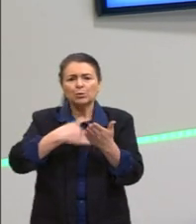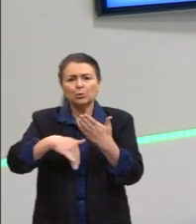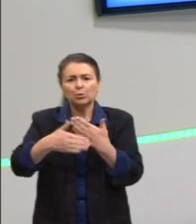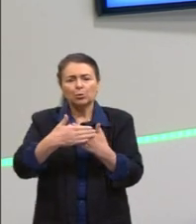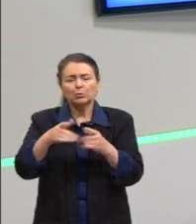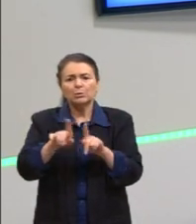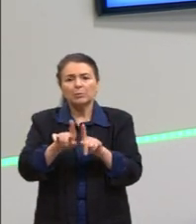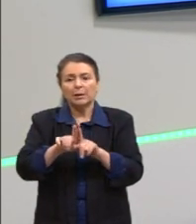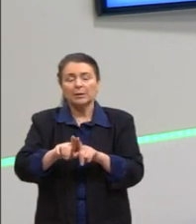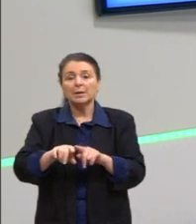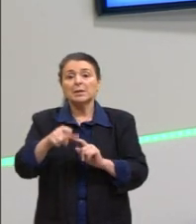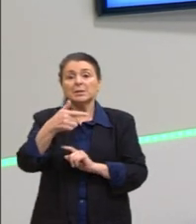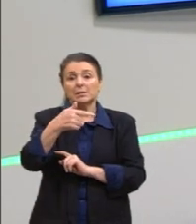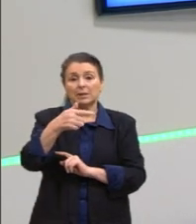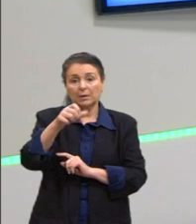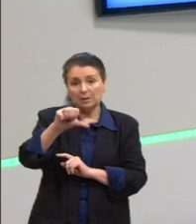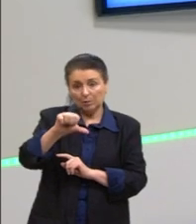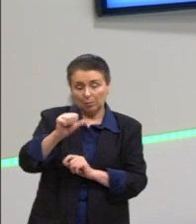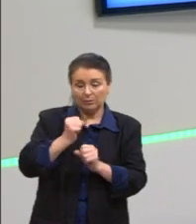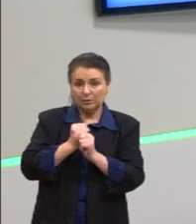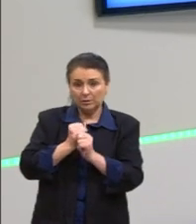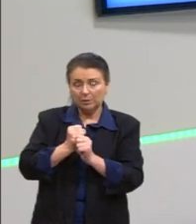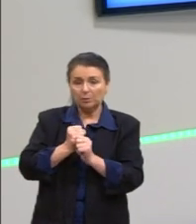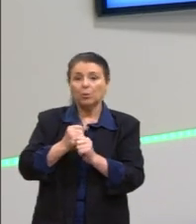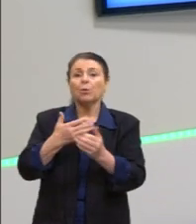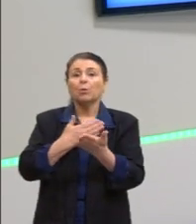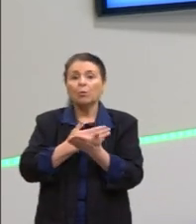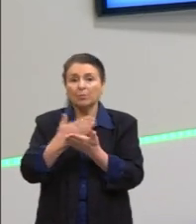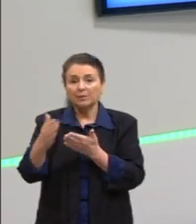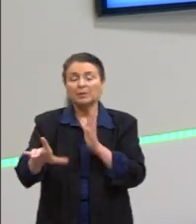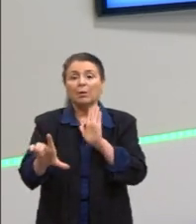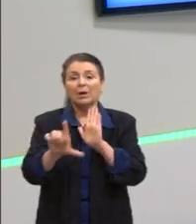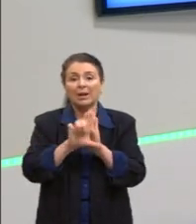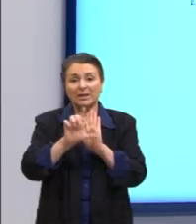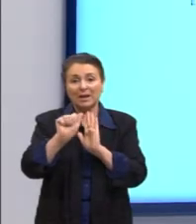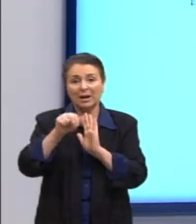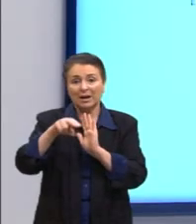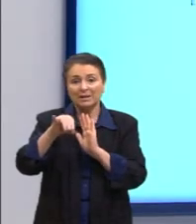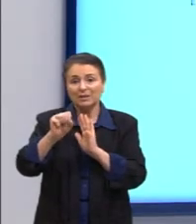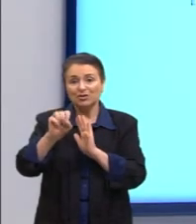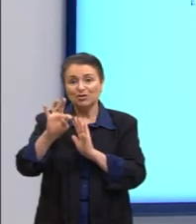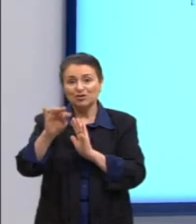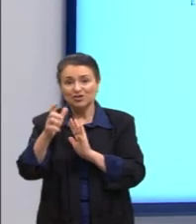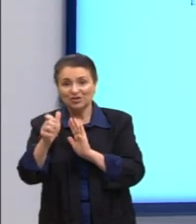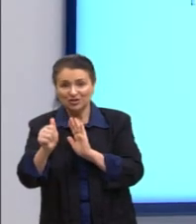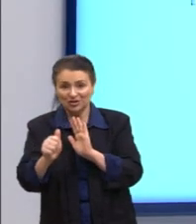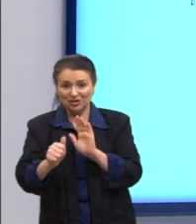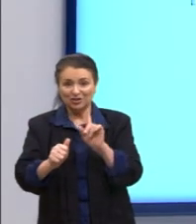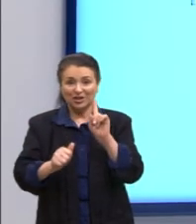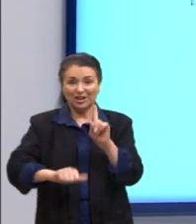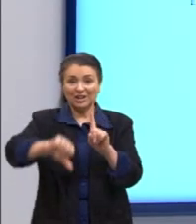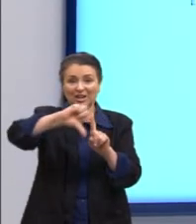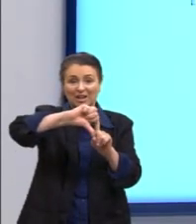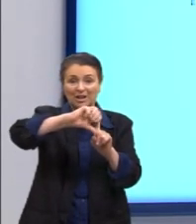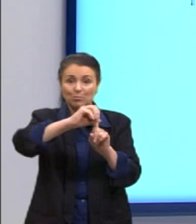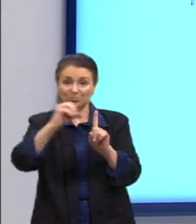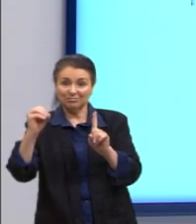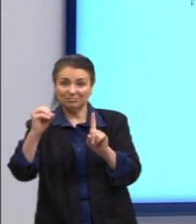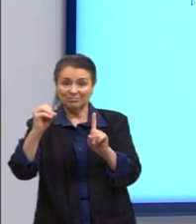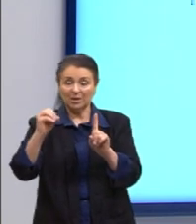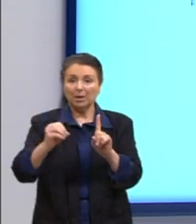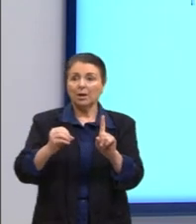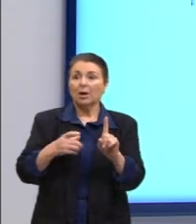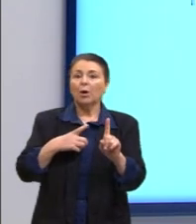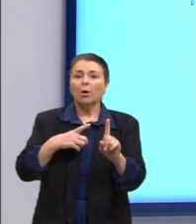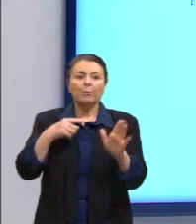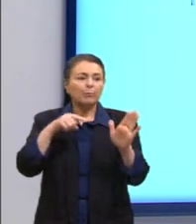sair a lei da anistia, depois de muito protesto das famílias. A gente vê aqui uma foto das famílias perguntando onde está